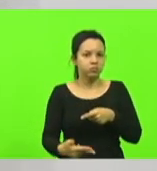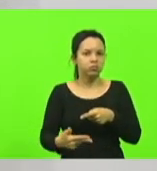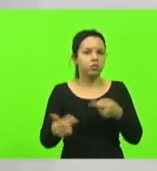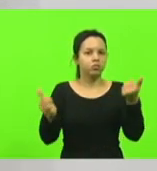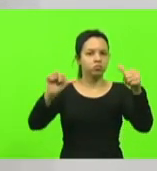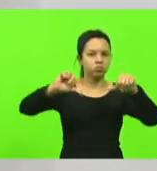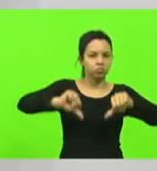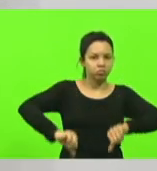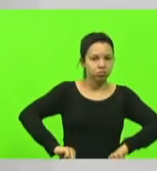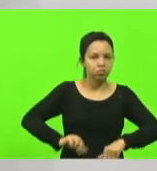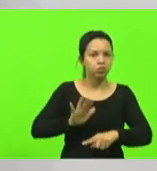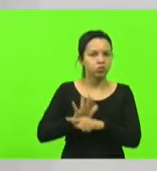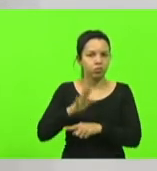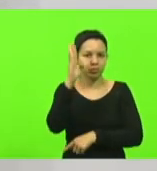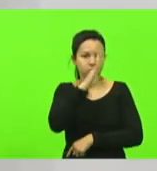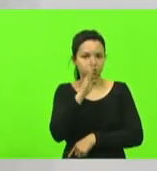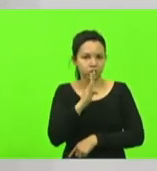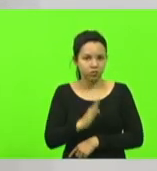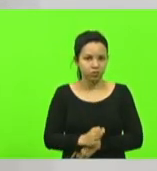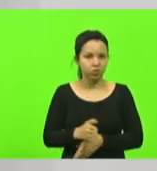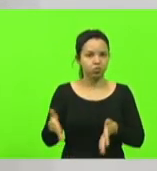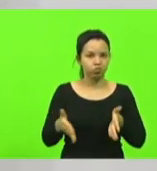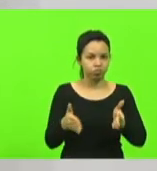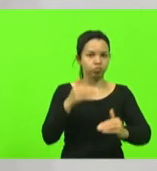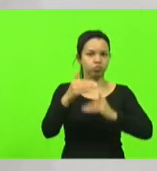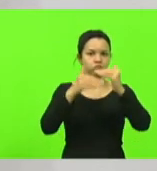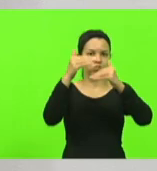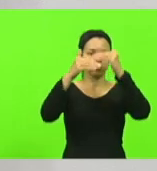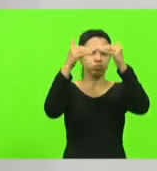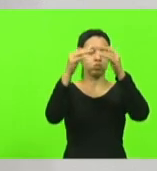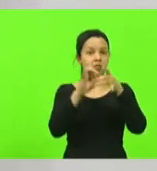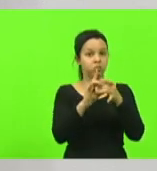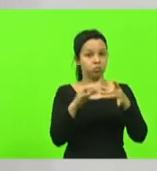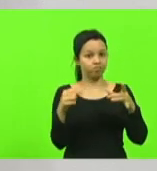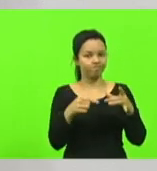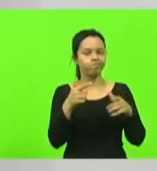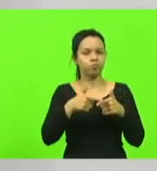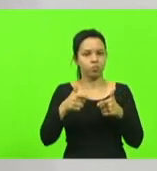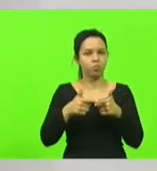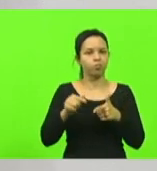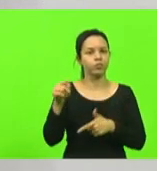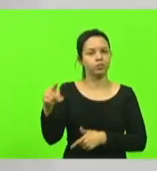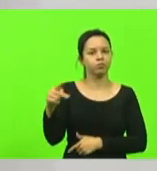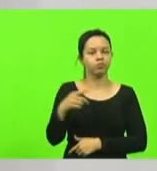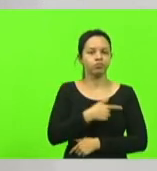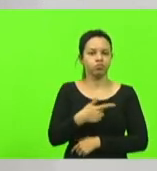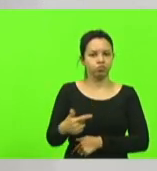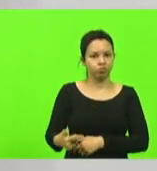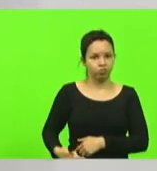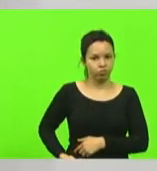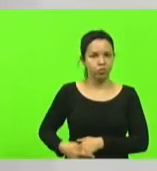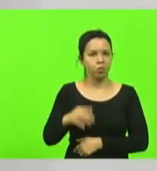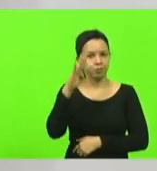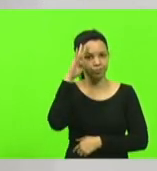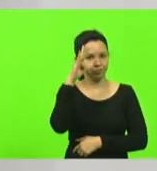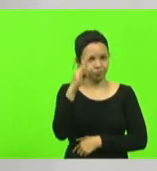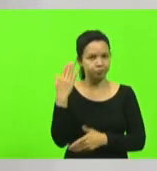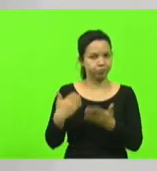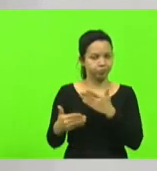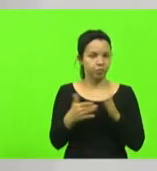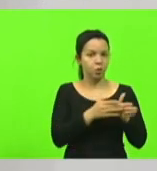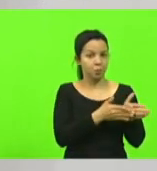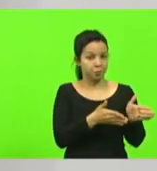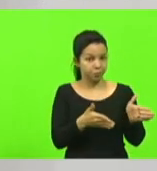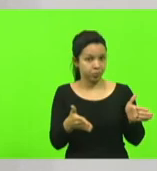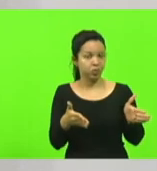a democracia se apresenta como o principal problema do governo Bolsonaro desde seu primeiro momento isso porque